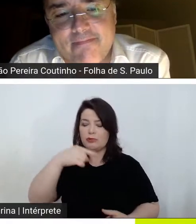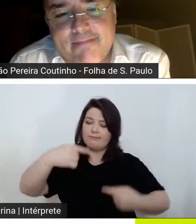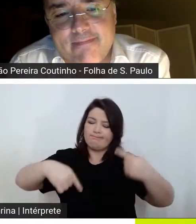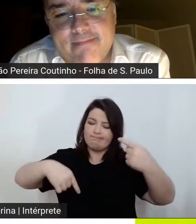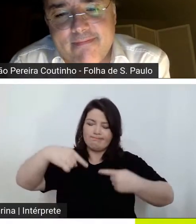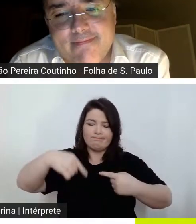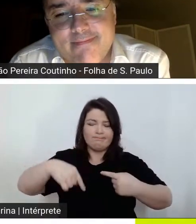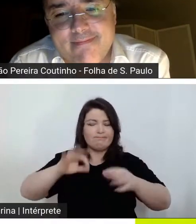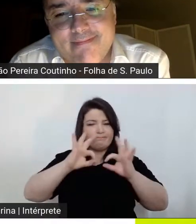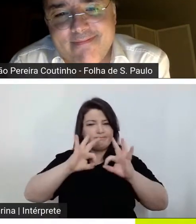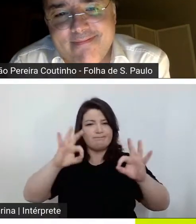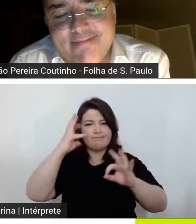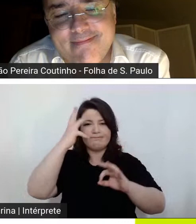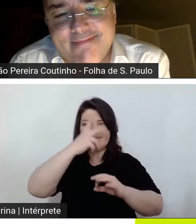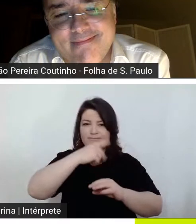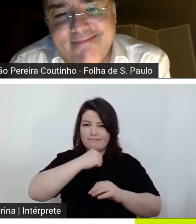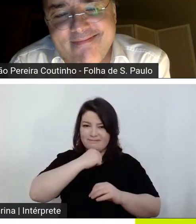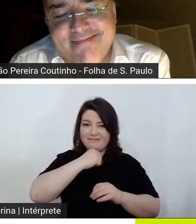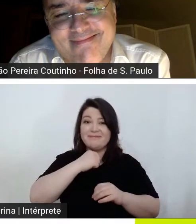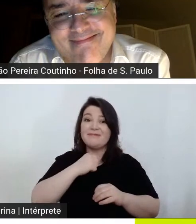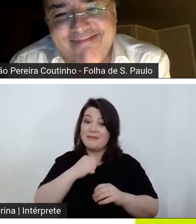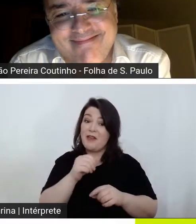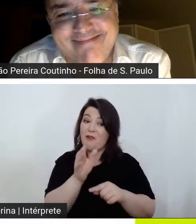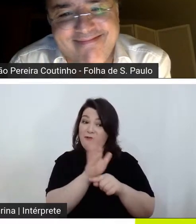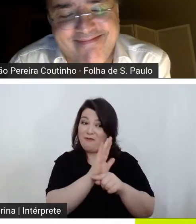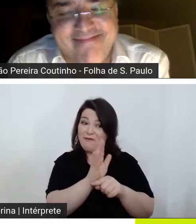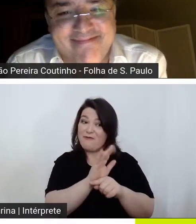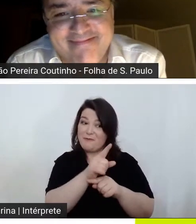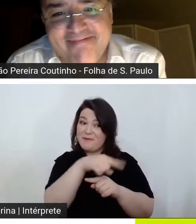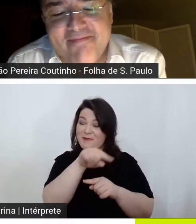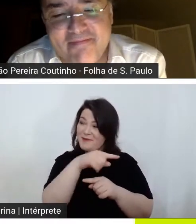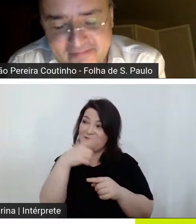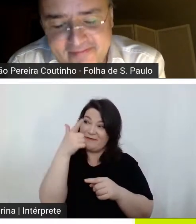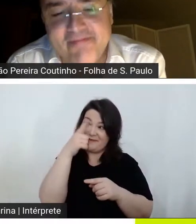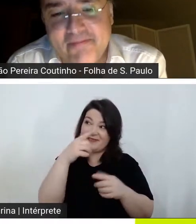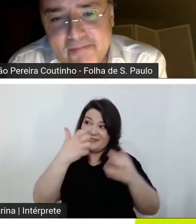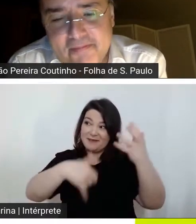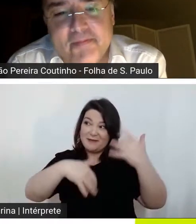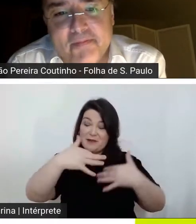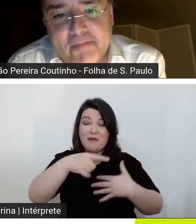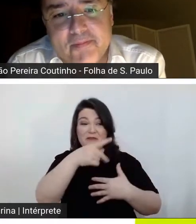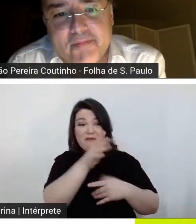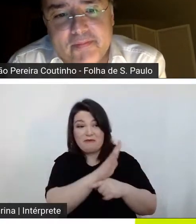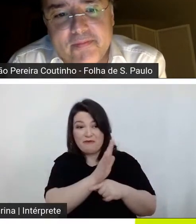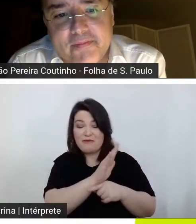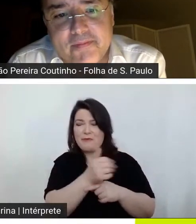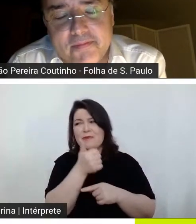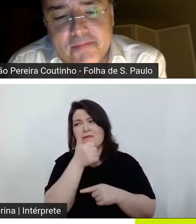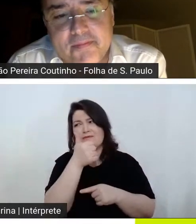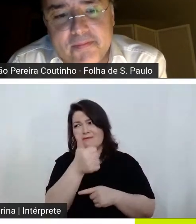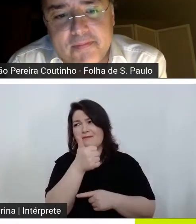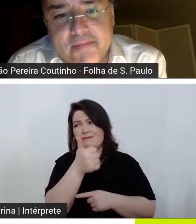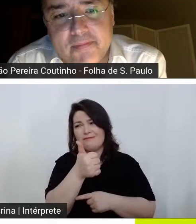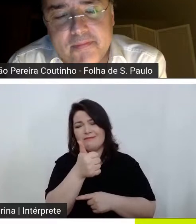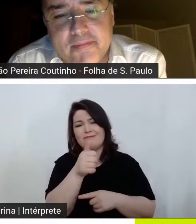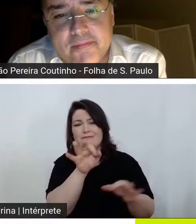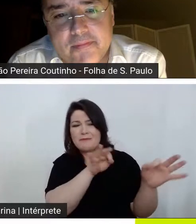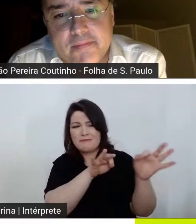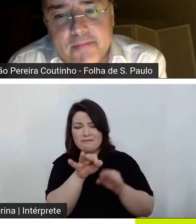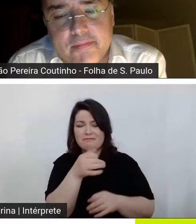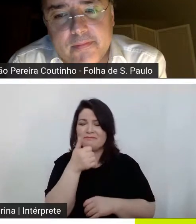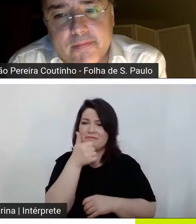honramos esse filme porque o filme é muito bem construído muito bem feito eu quero